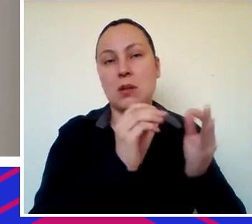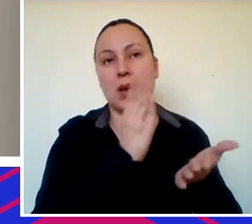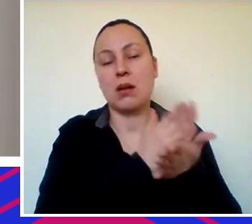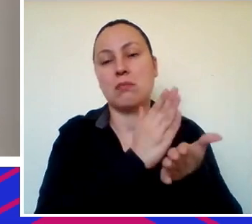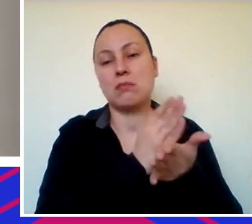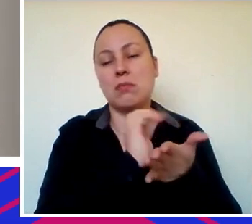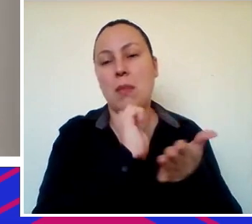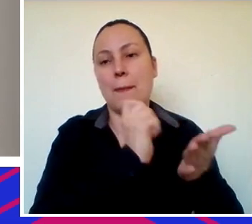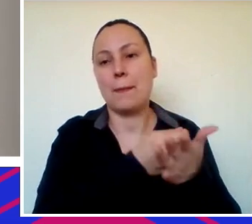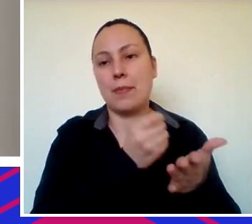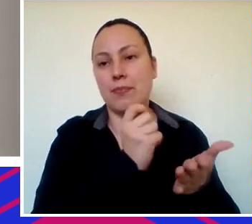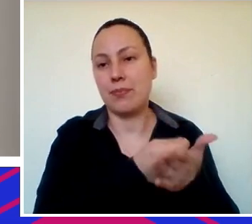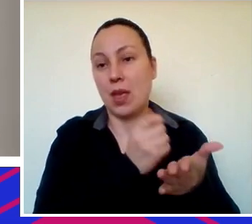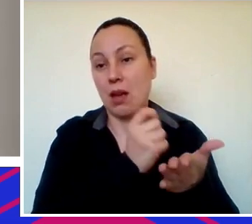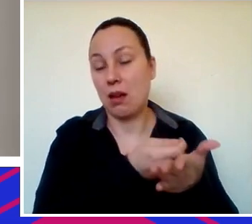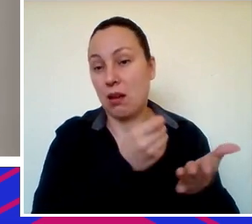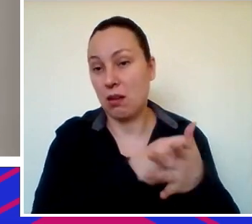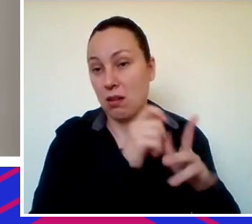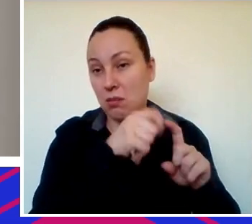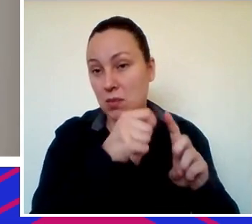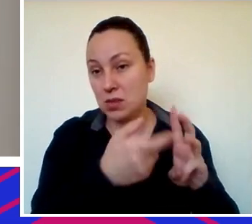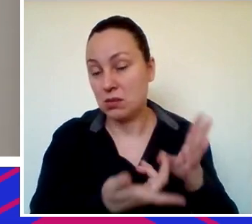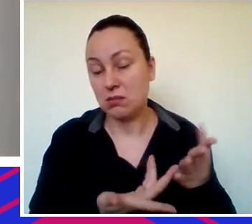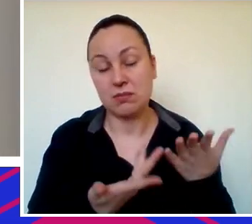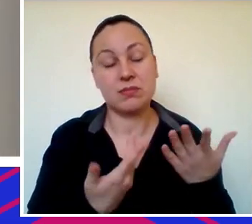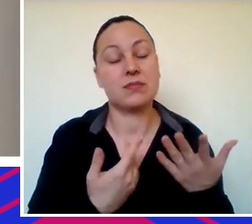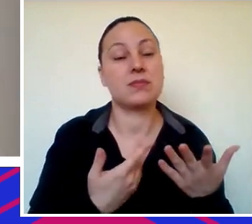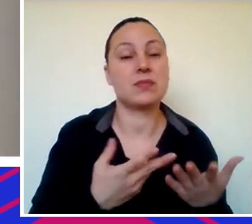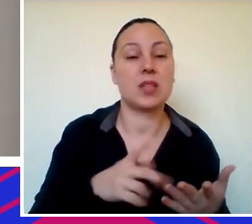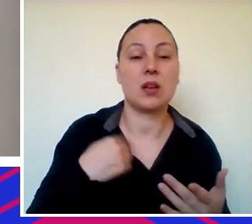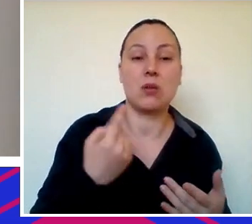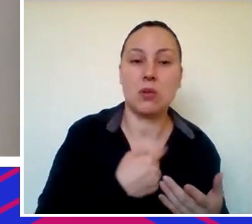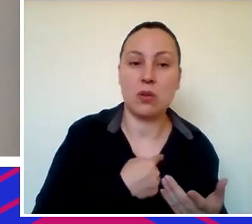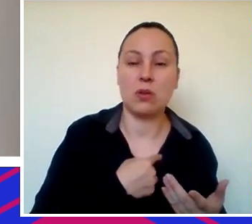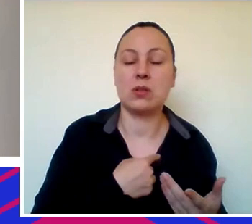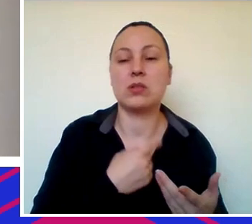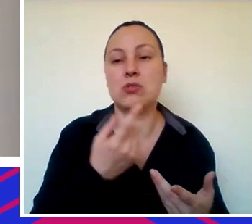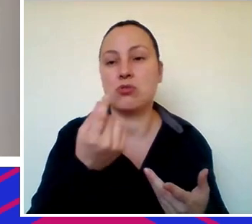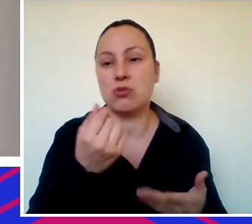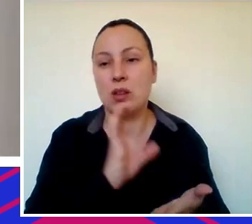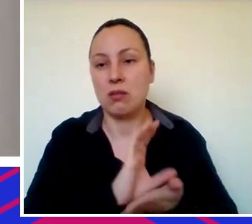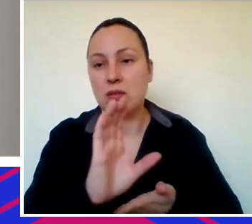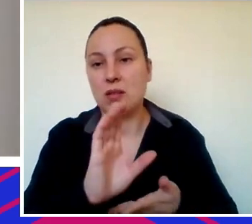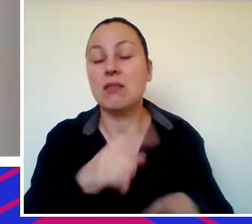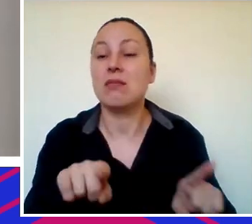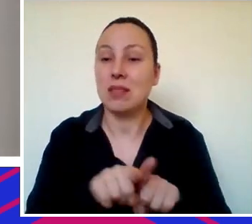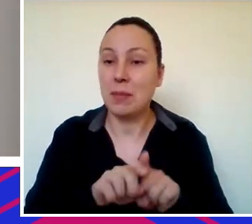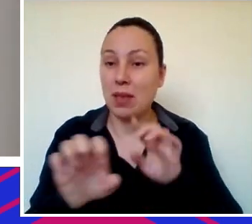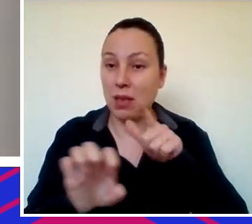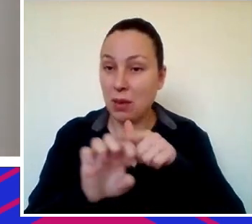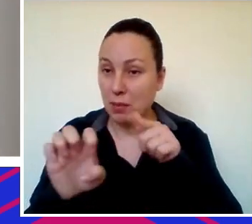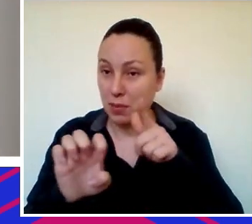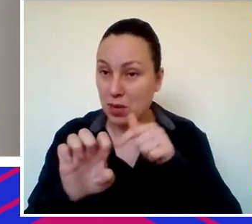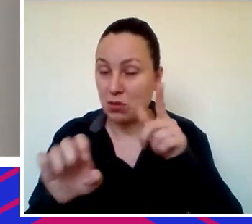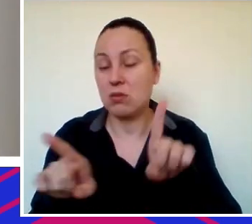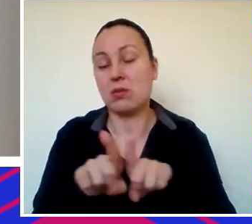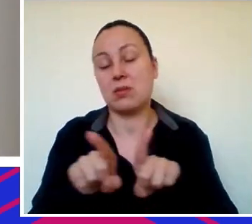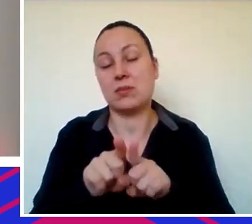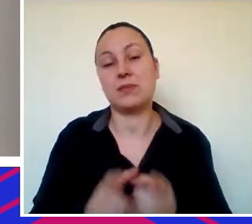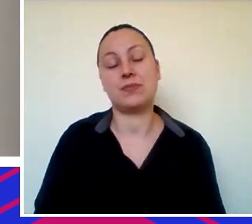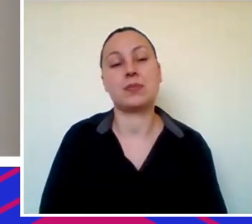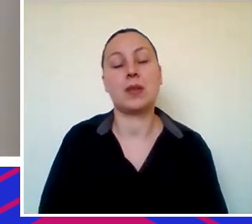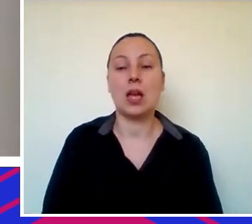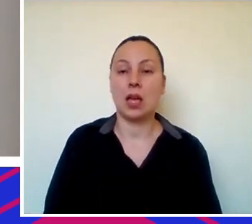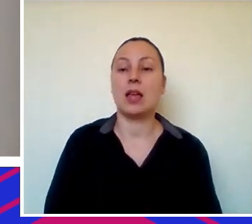à noite então acho que tanto nós aqui para dar o dinheiro quanto o empreendedor do outro lado então acho que esse é o importante é